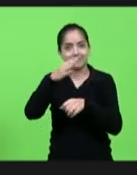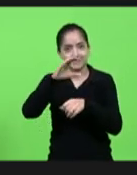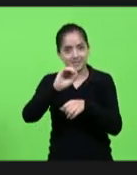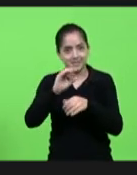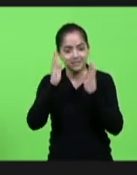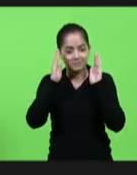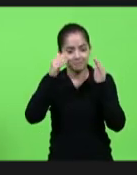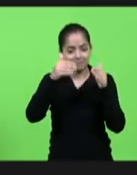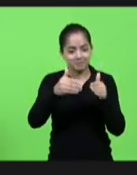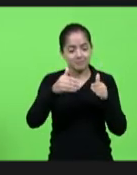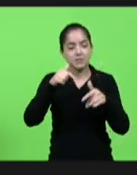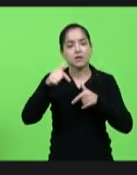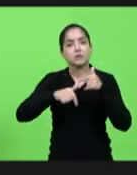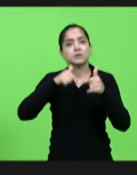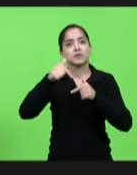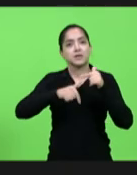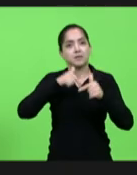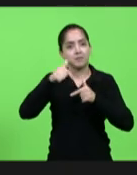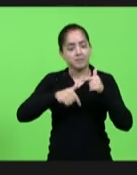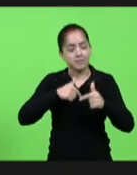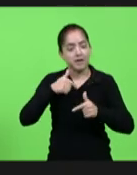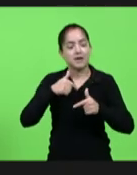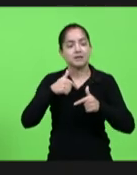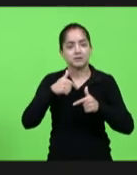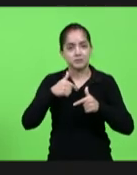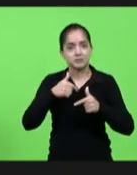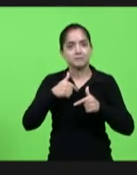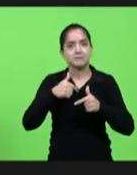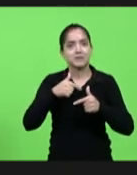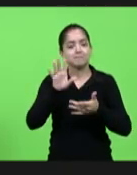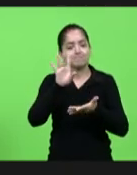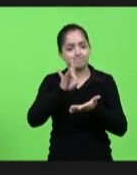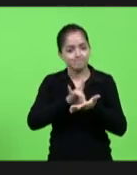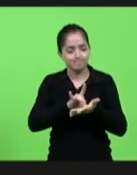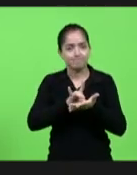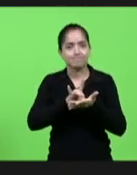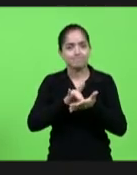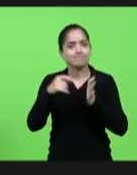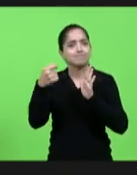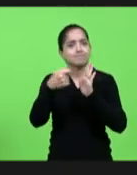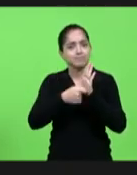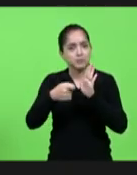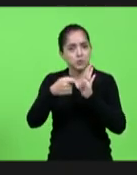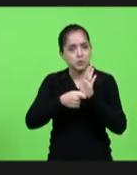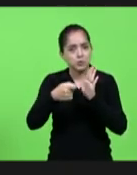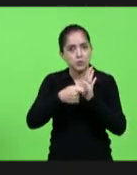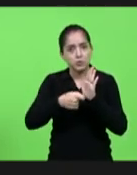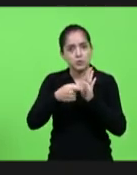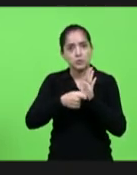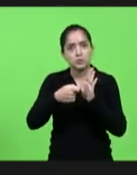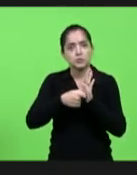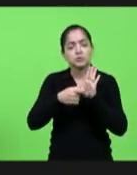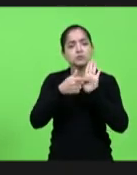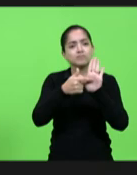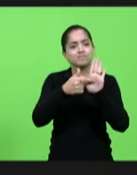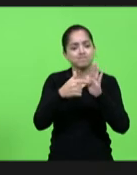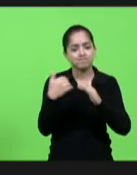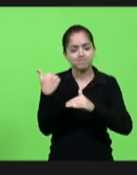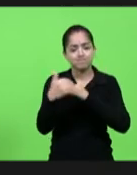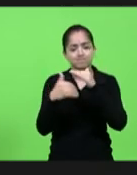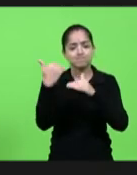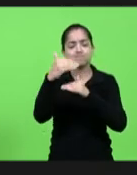frente um trabalho árduo né de consolidação muitas lutas apresentação ali mostrando muitos avanços